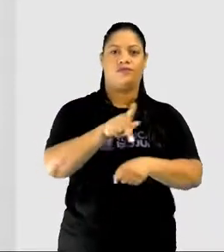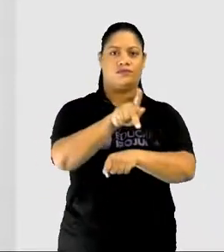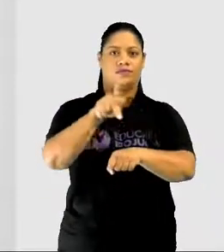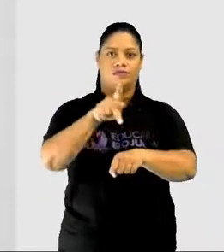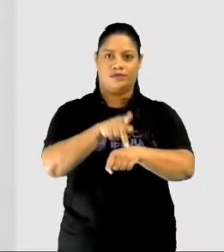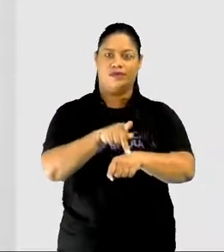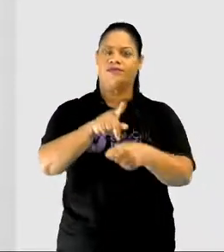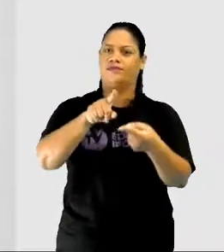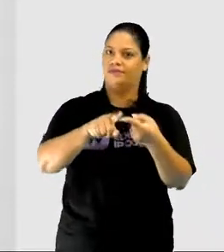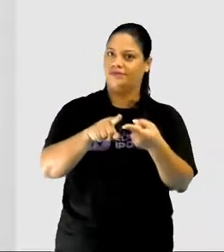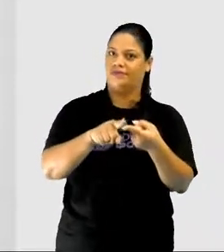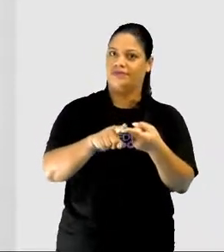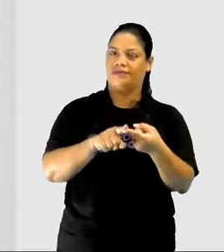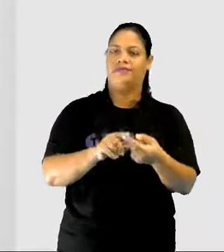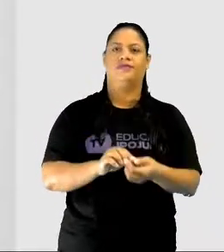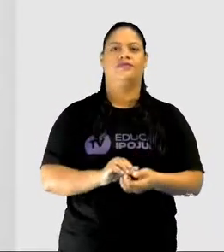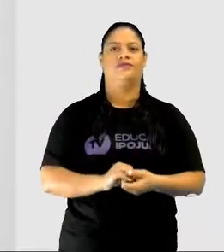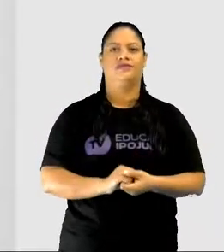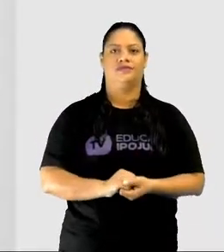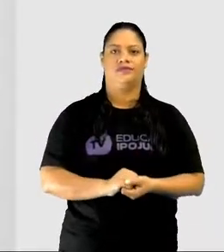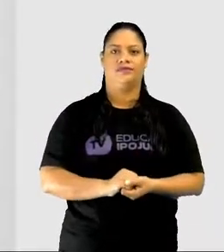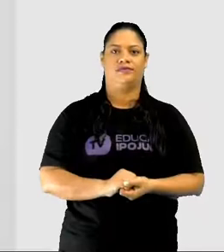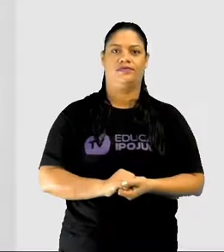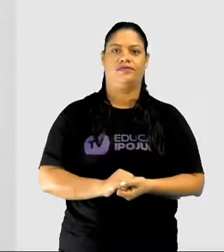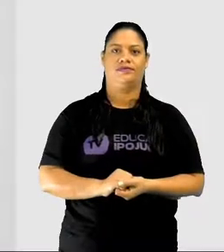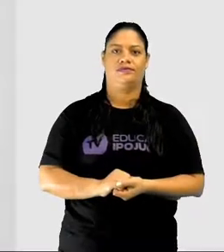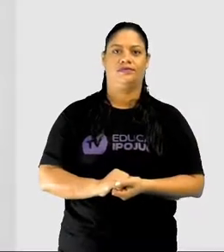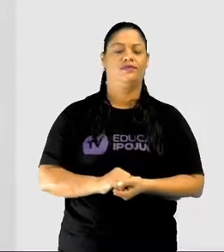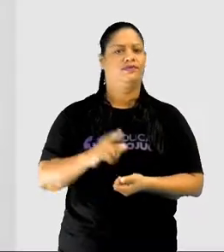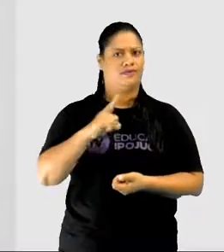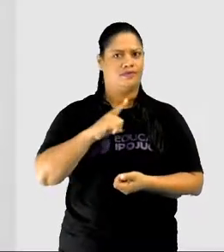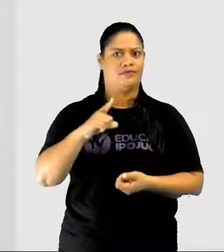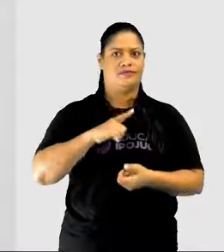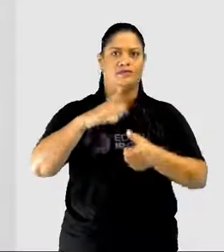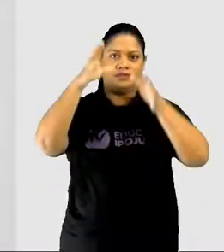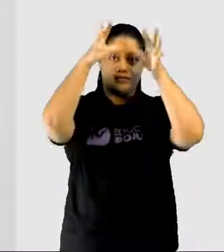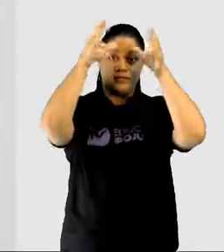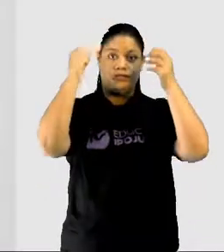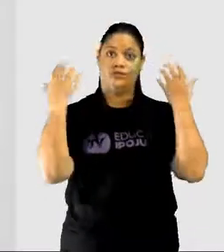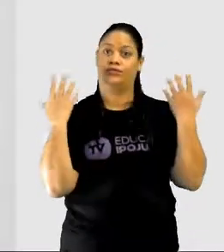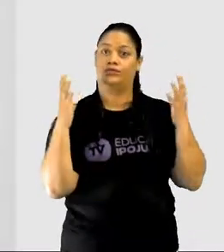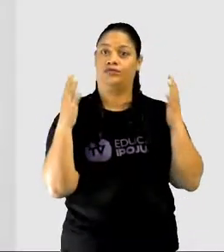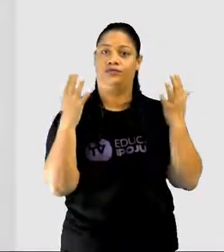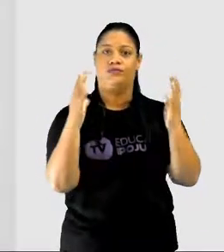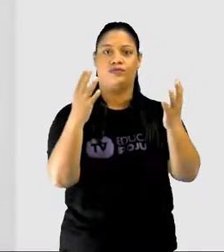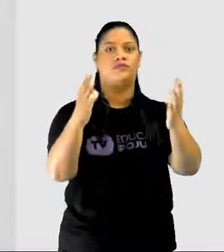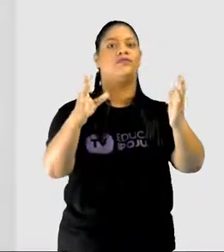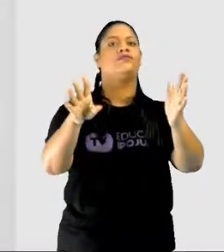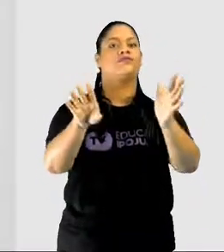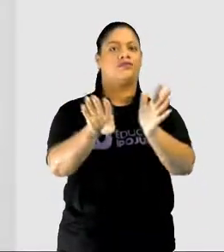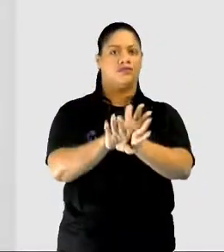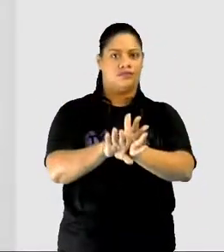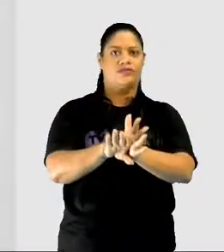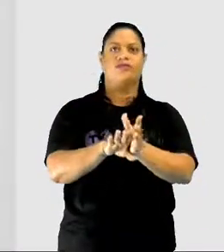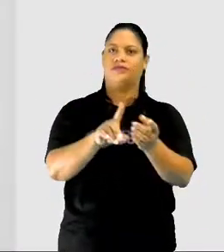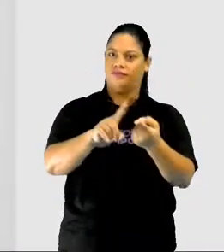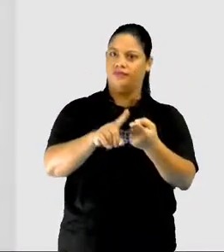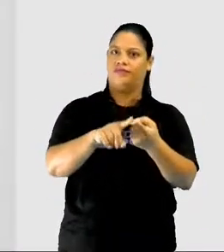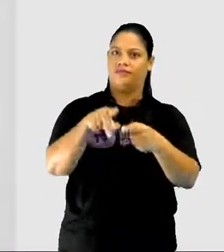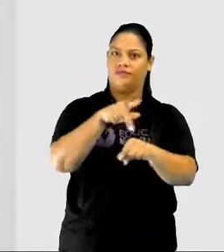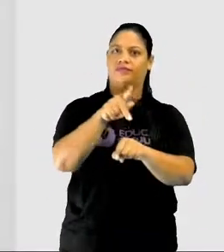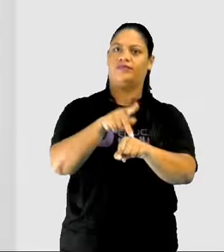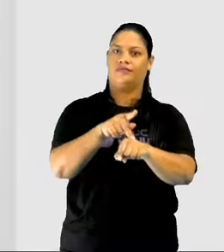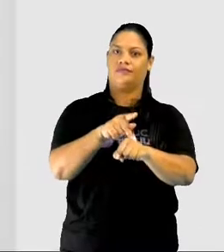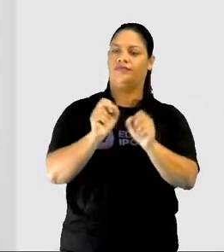que também fazem parte da floresta amazônica. Que a floresta amazônica chega no território deles,